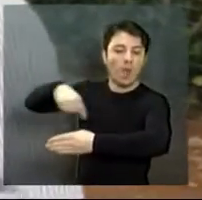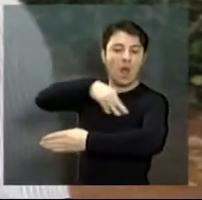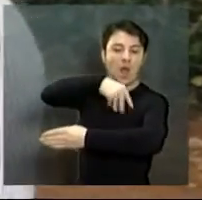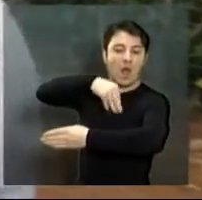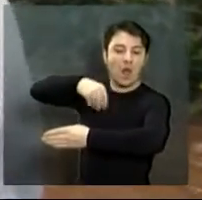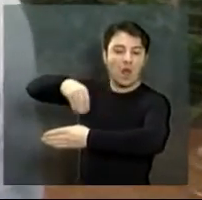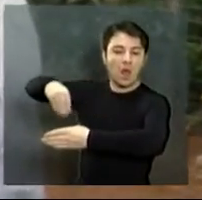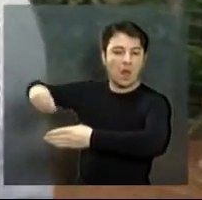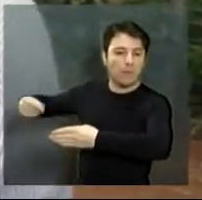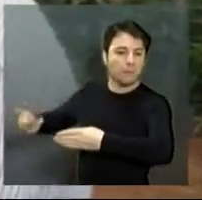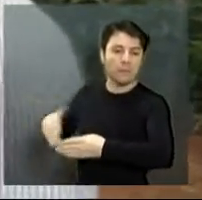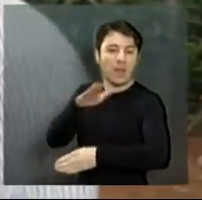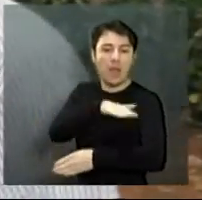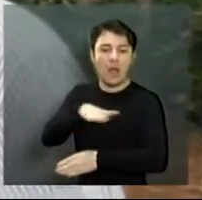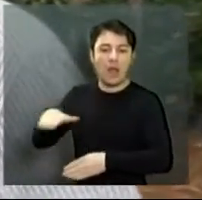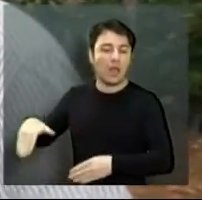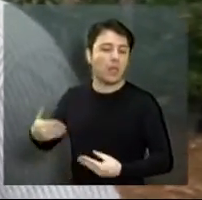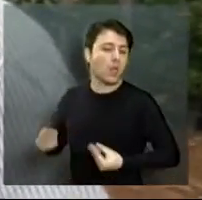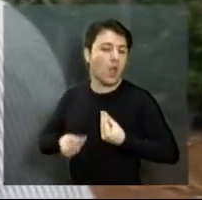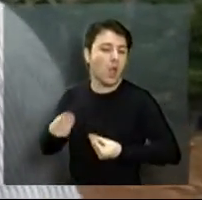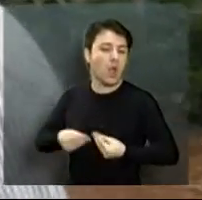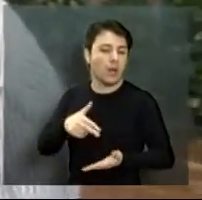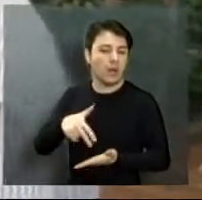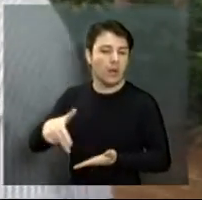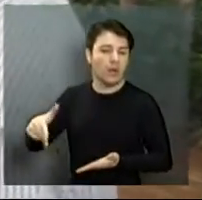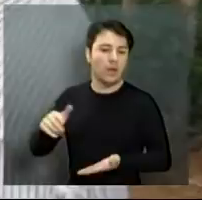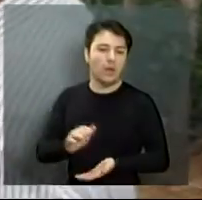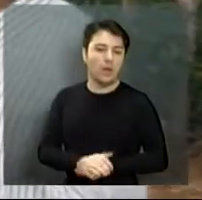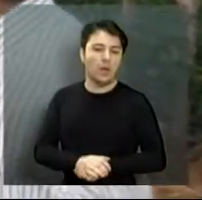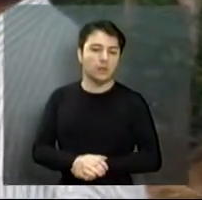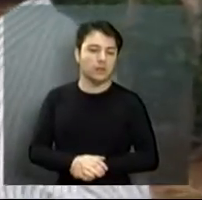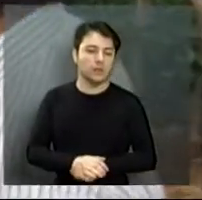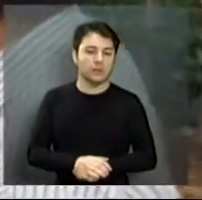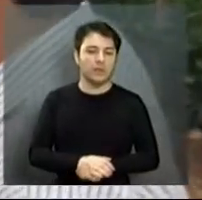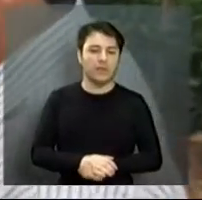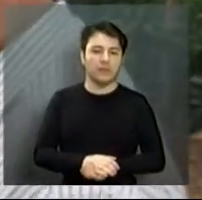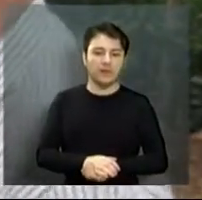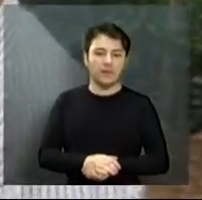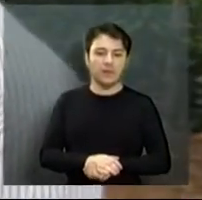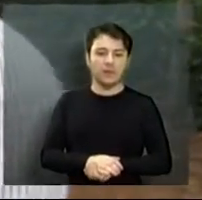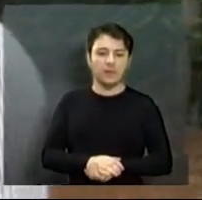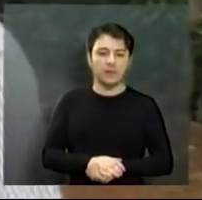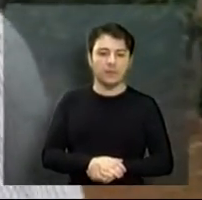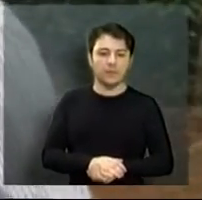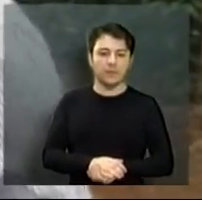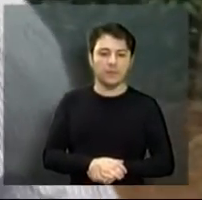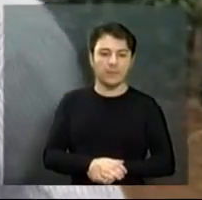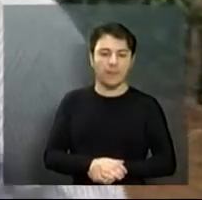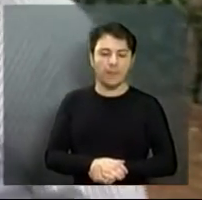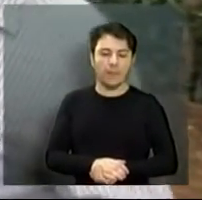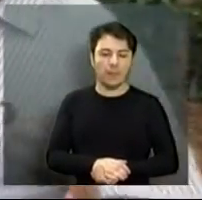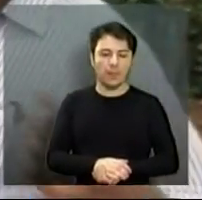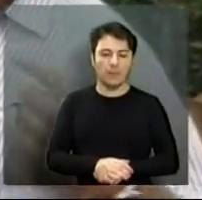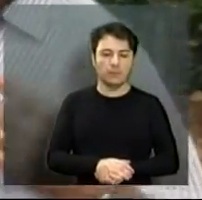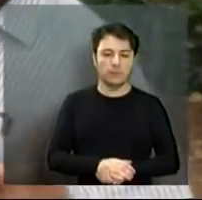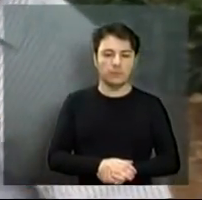Não tem como as crianças estar passando pela calçada aqui, só que não existe aqui no local.